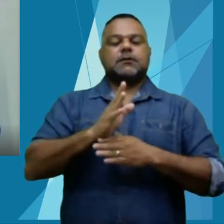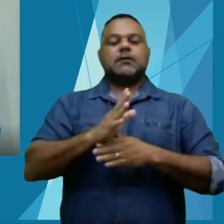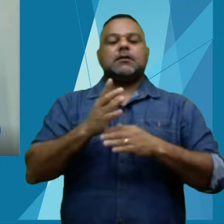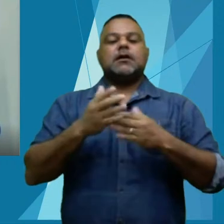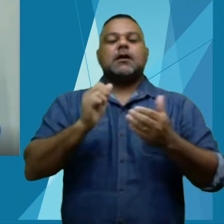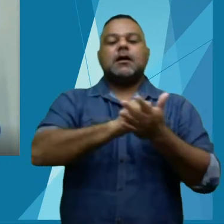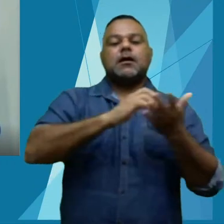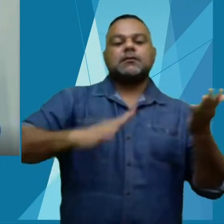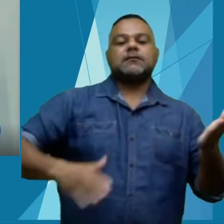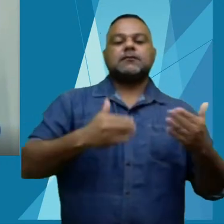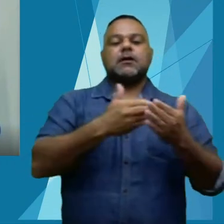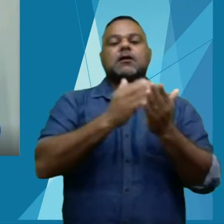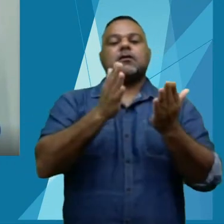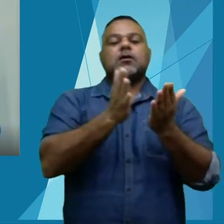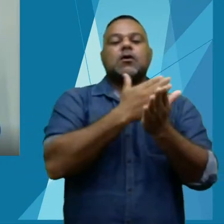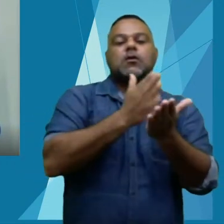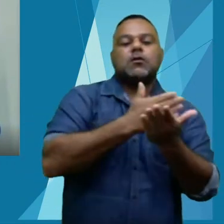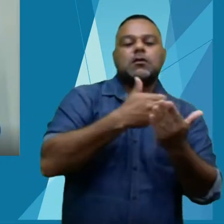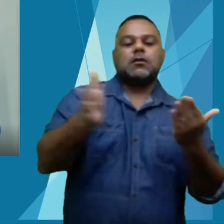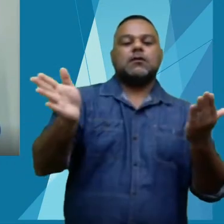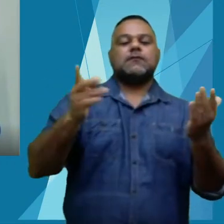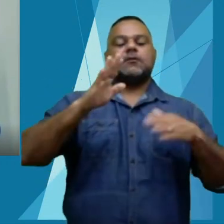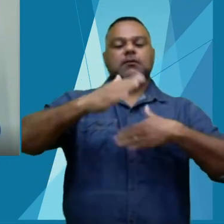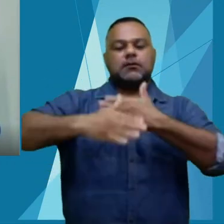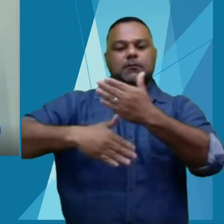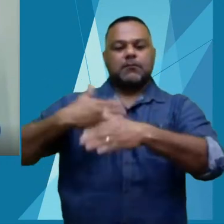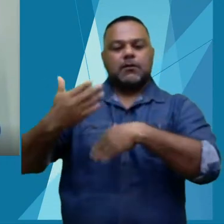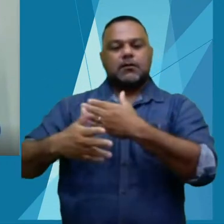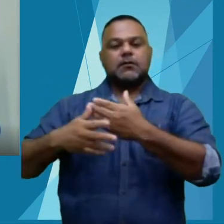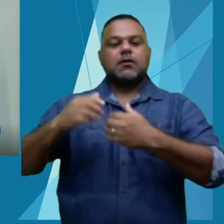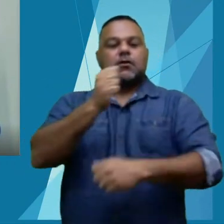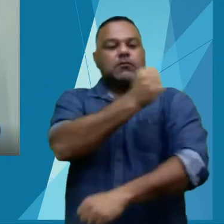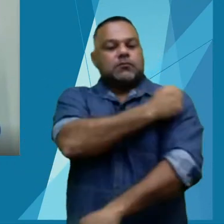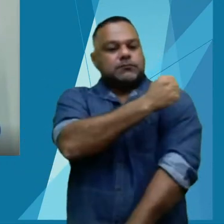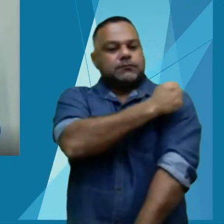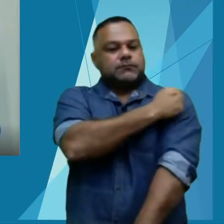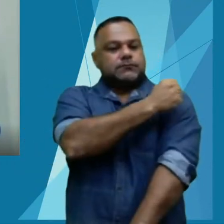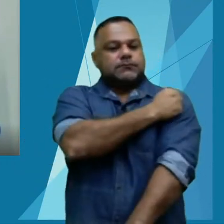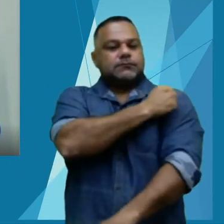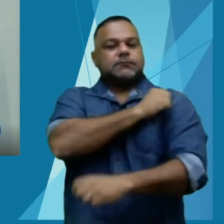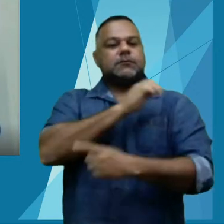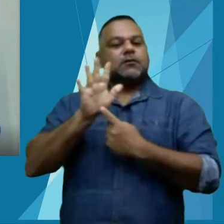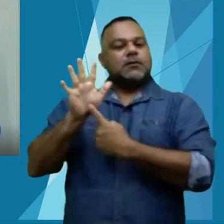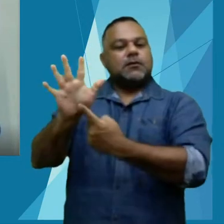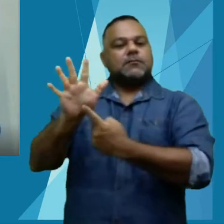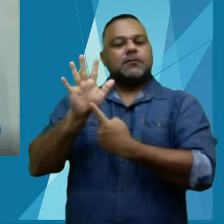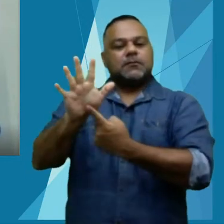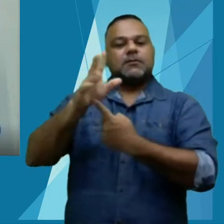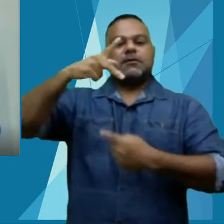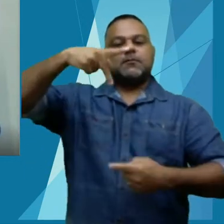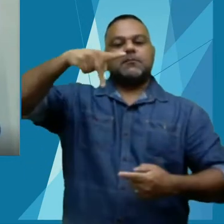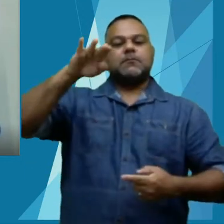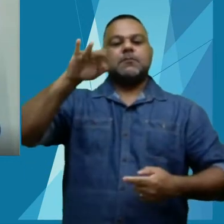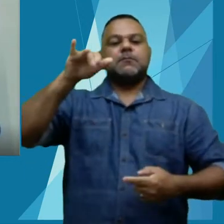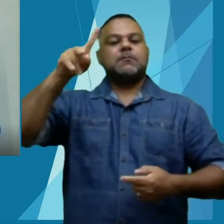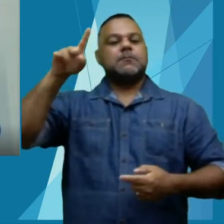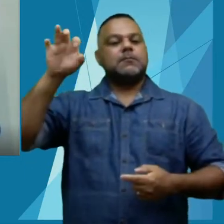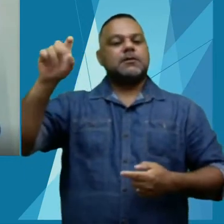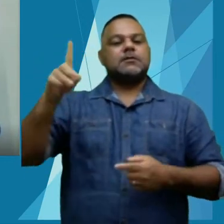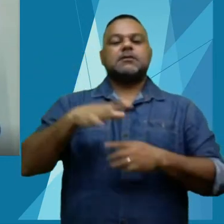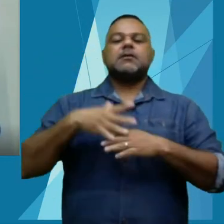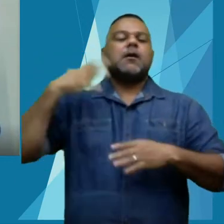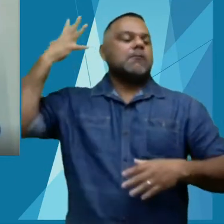lançamentos do livro, na sequência, os nossos alunos com apresentação de PIBID, serão várias